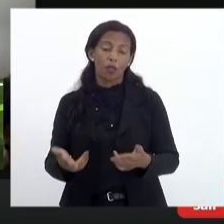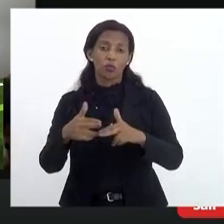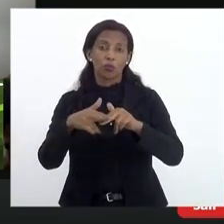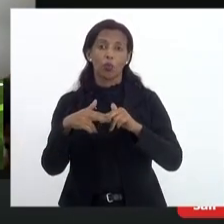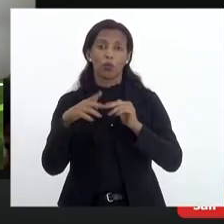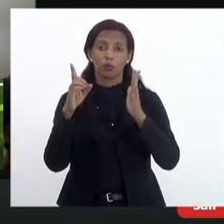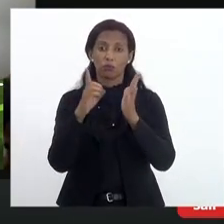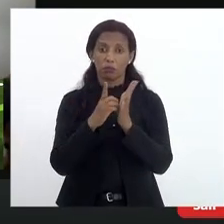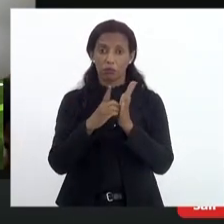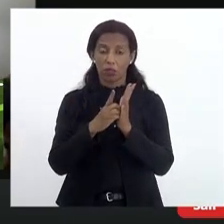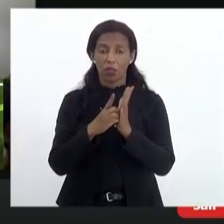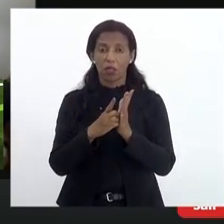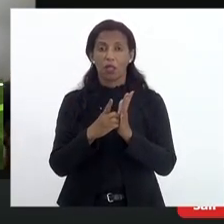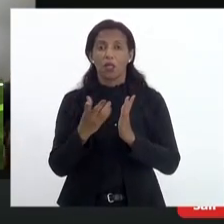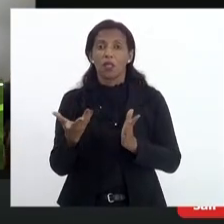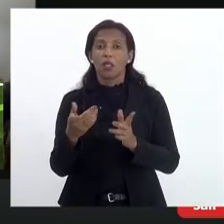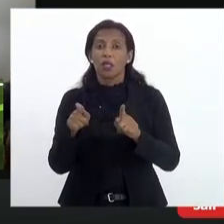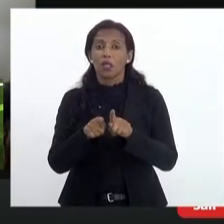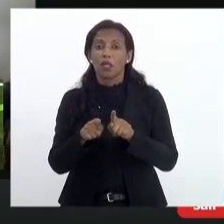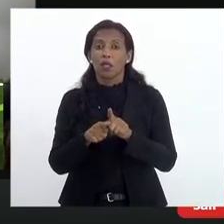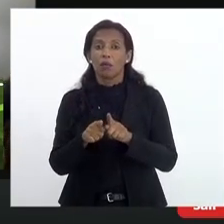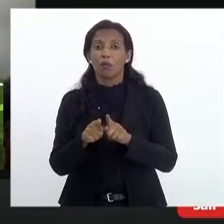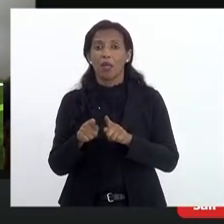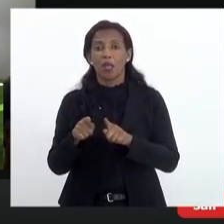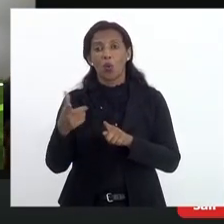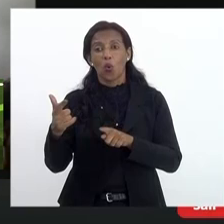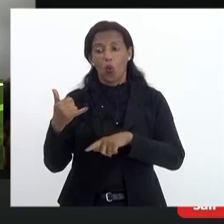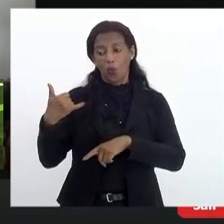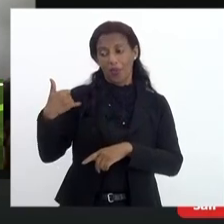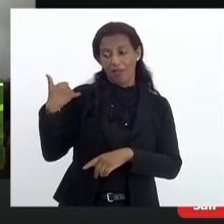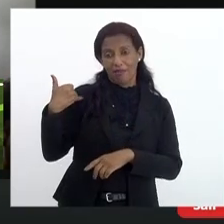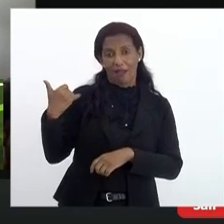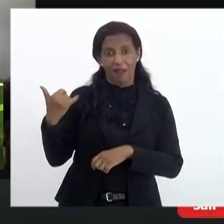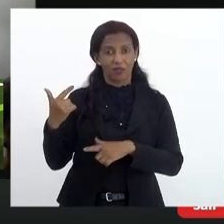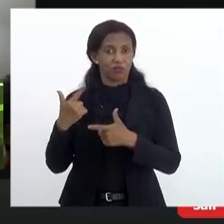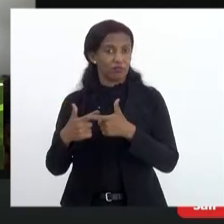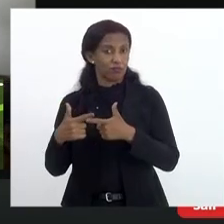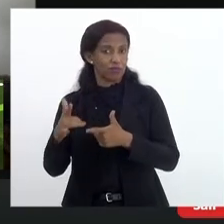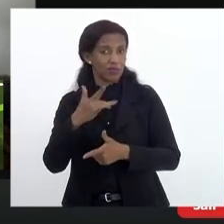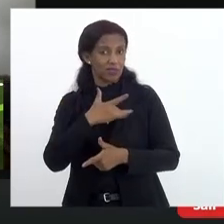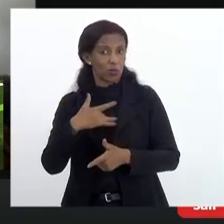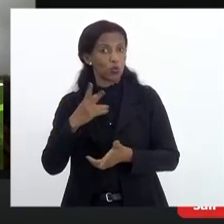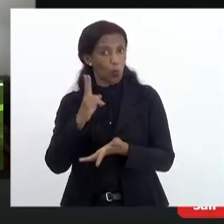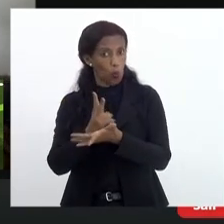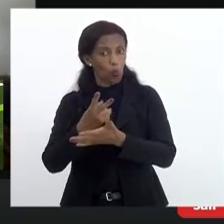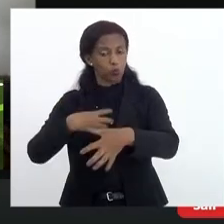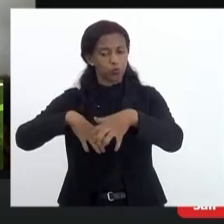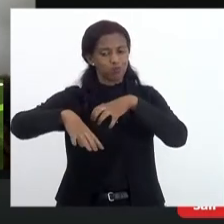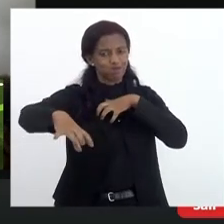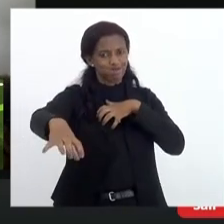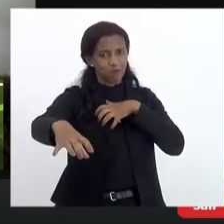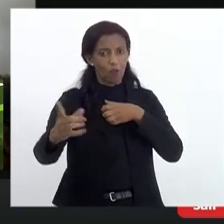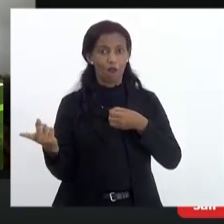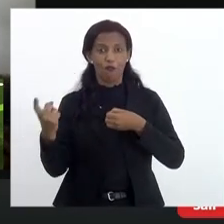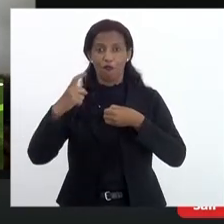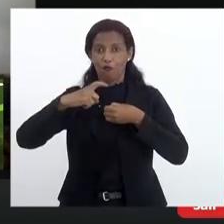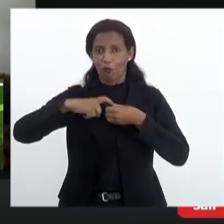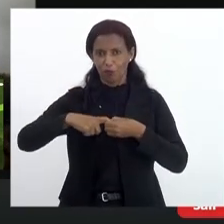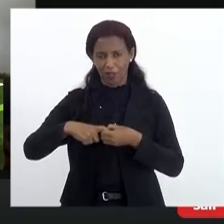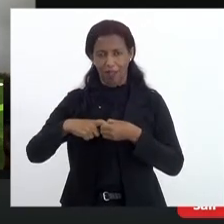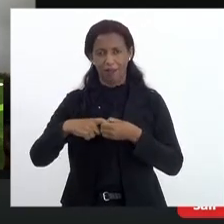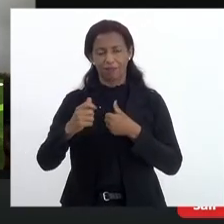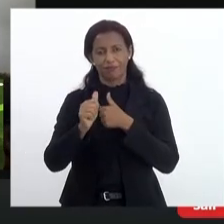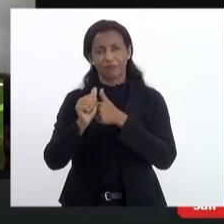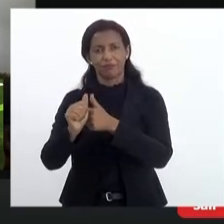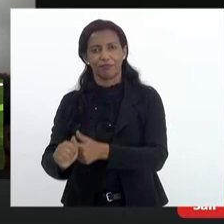decreto que permitia que os profissionais com comorbidade e idade permanecessem em home office, retomar o acompanhamento,